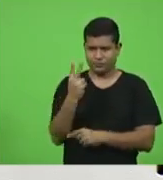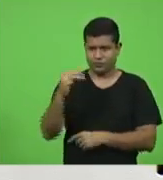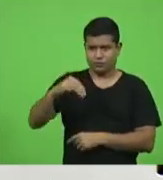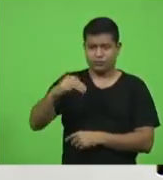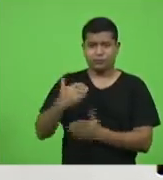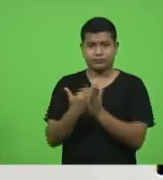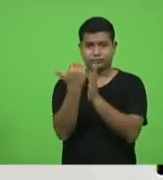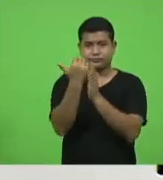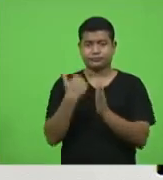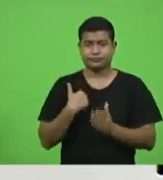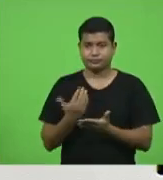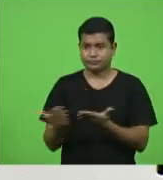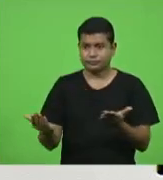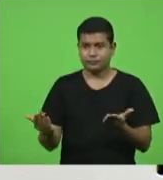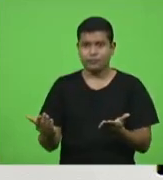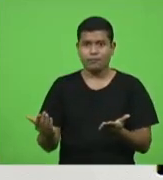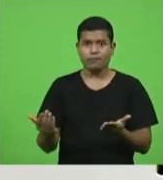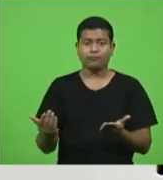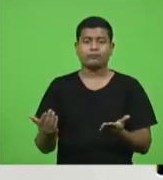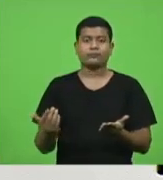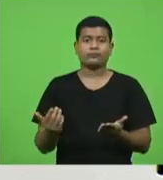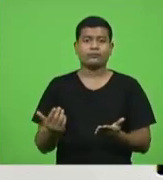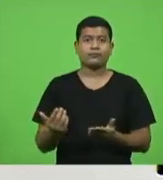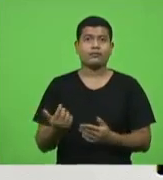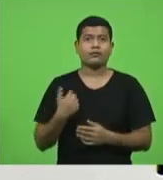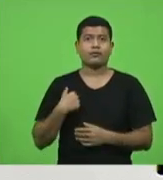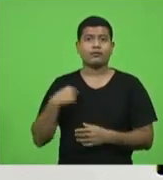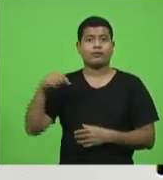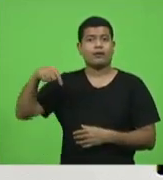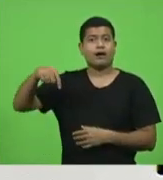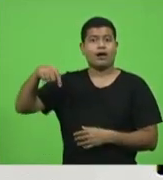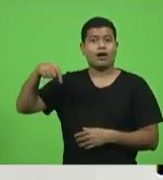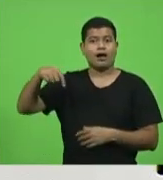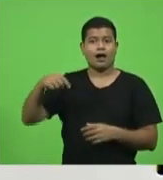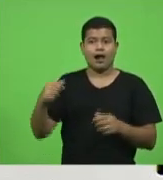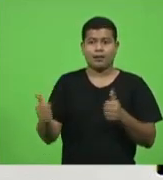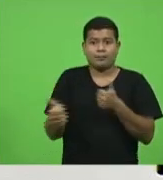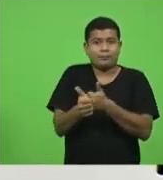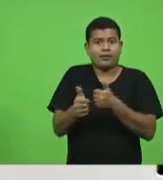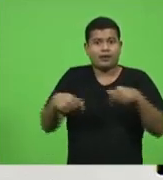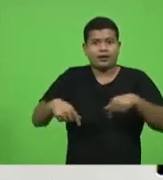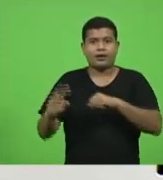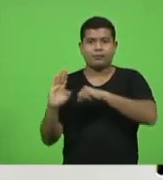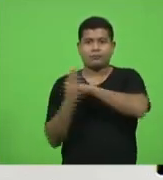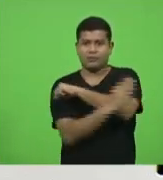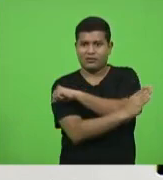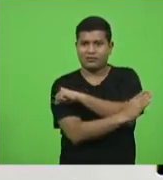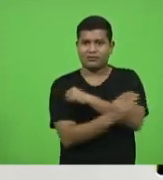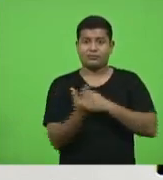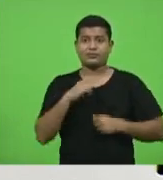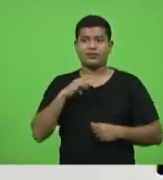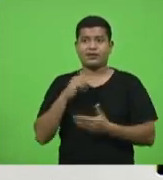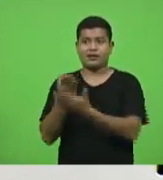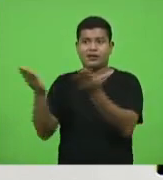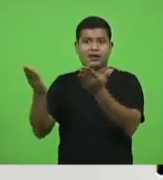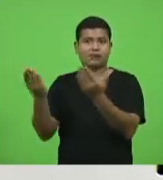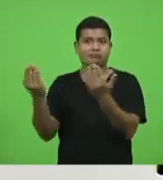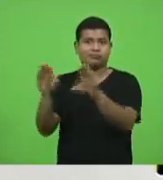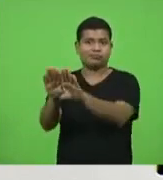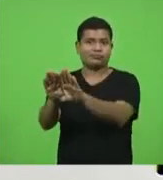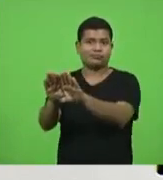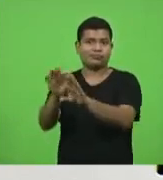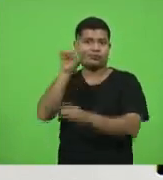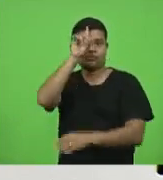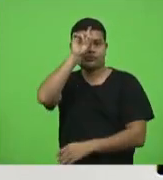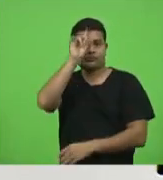continua fechado aqui no em Biguaçu tem ala aberta fechada vários